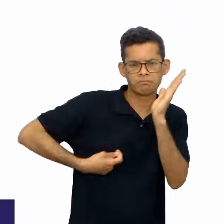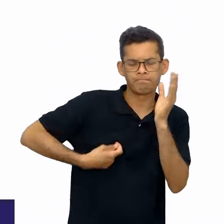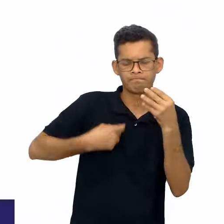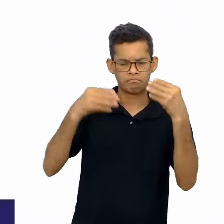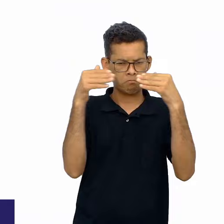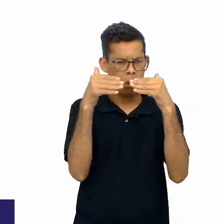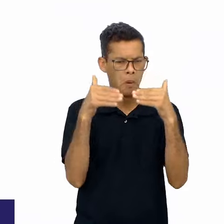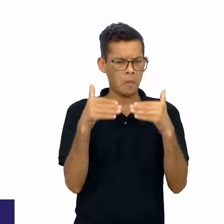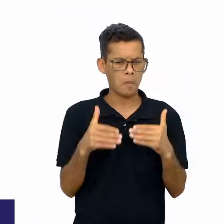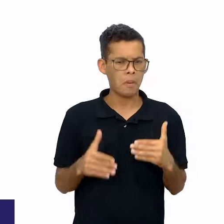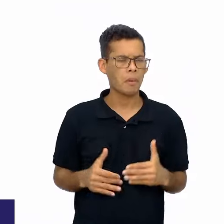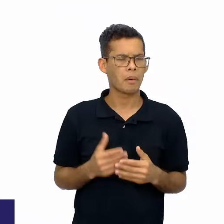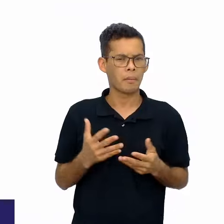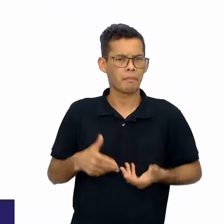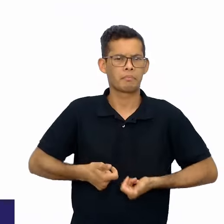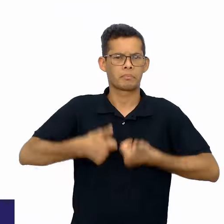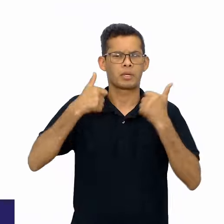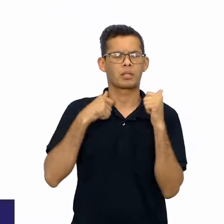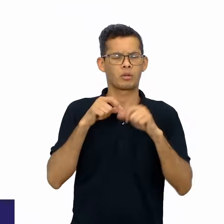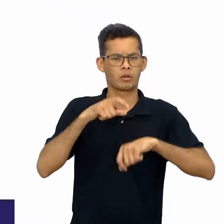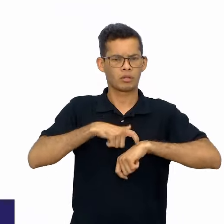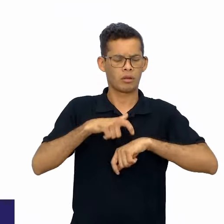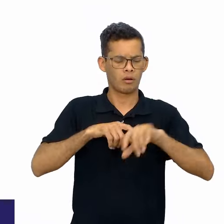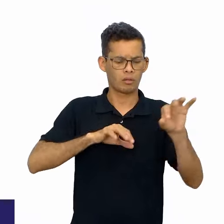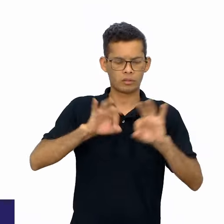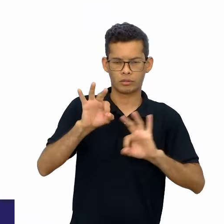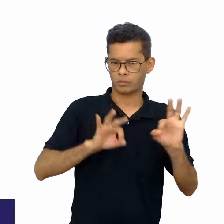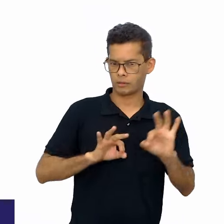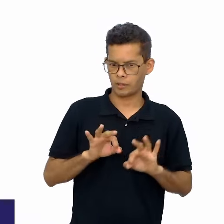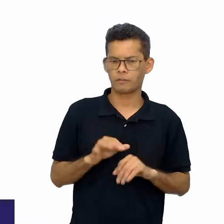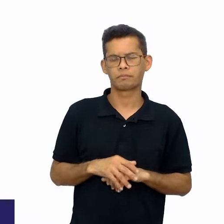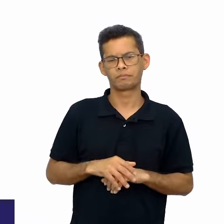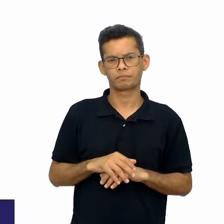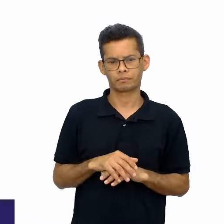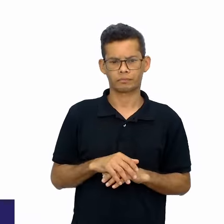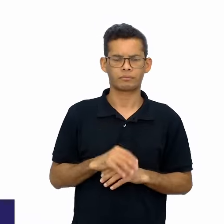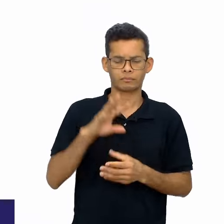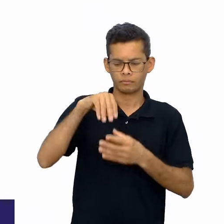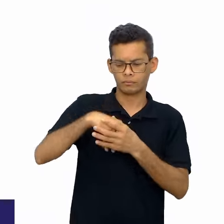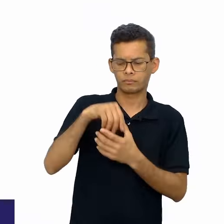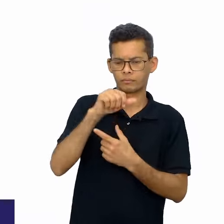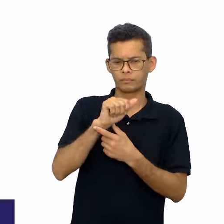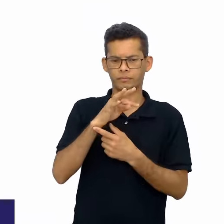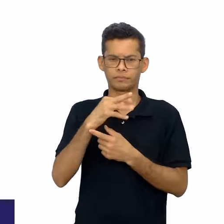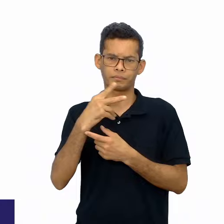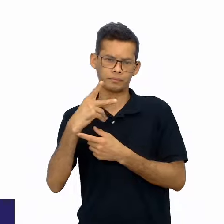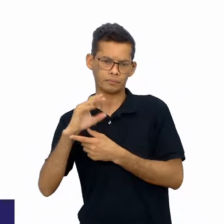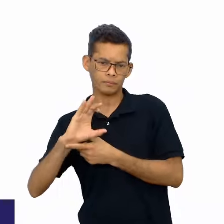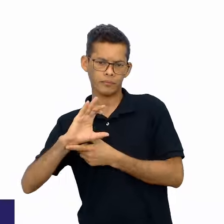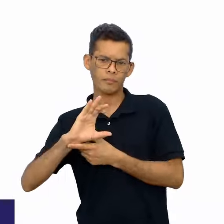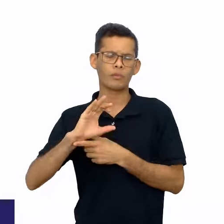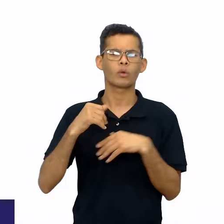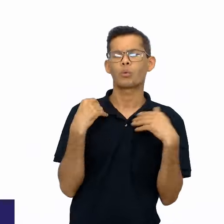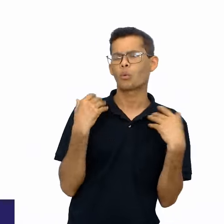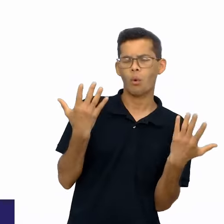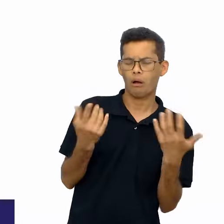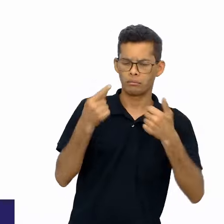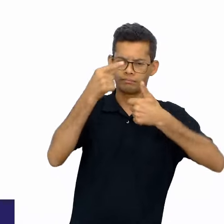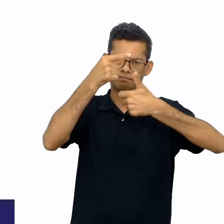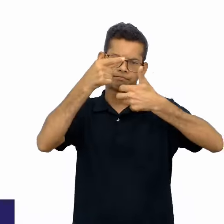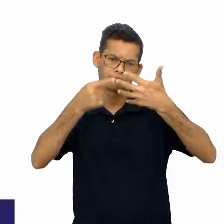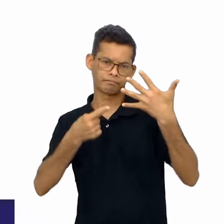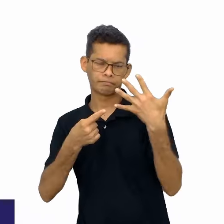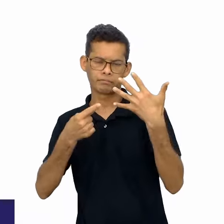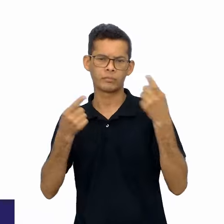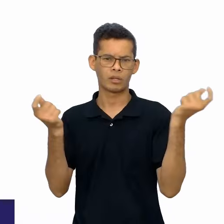efetiva na realização de suas finalidades. E na TTC, quais seriam os desdobramentos que podem ser